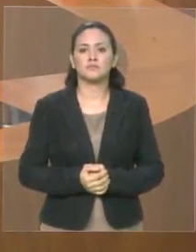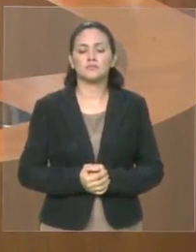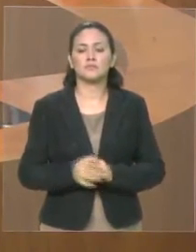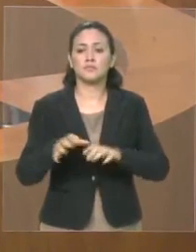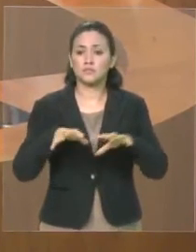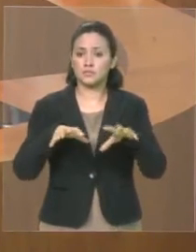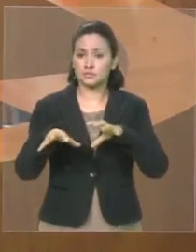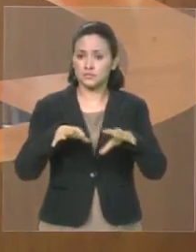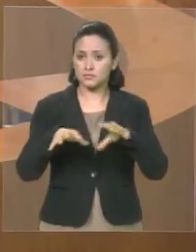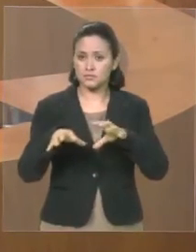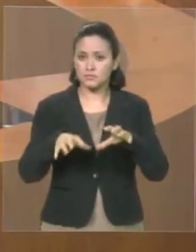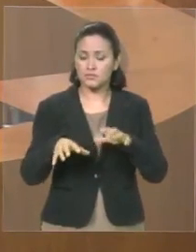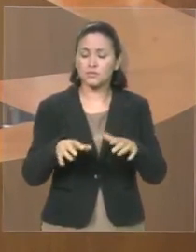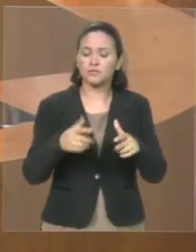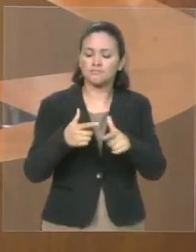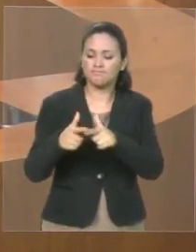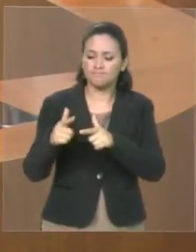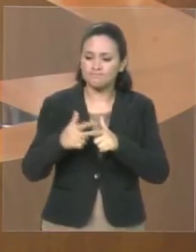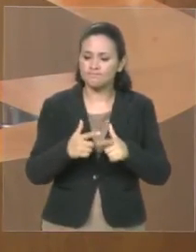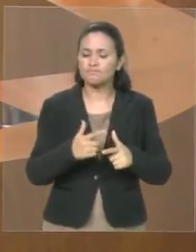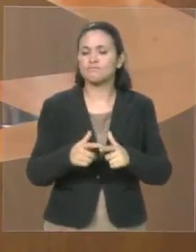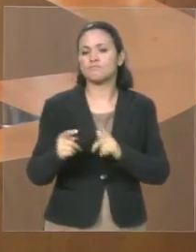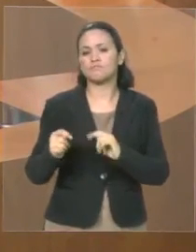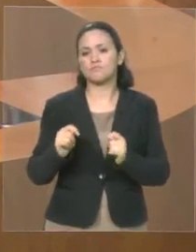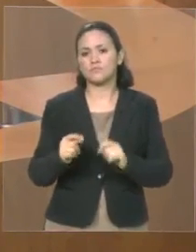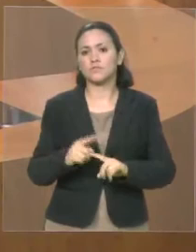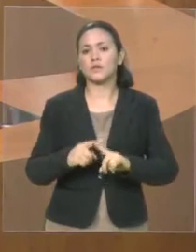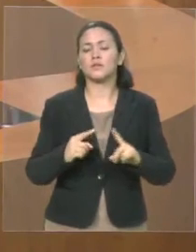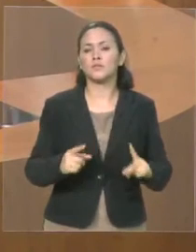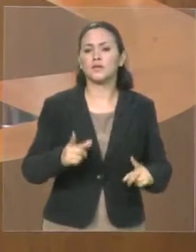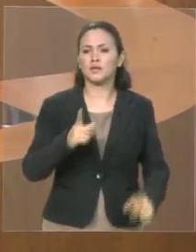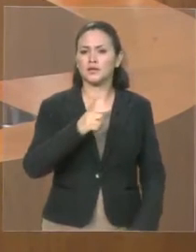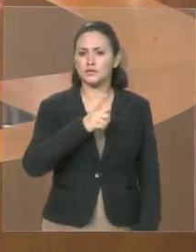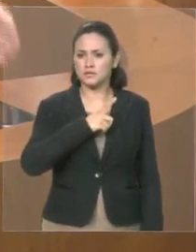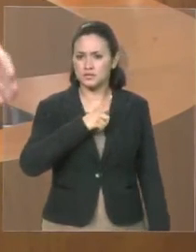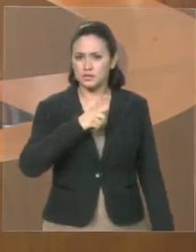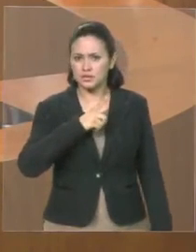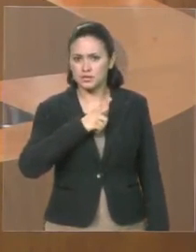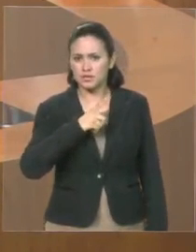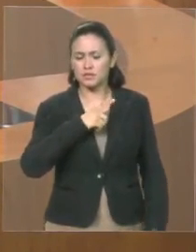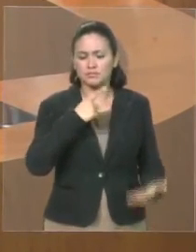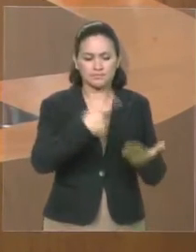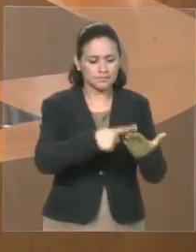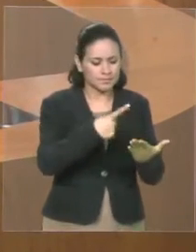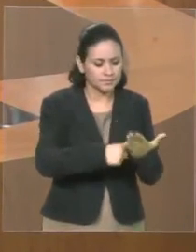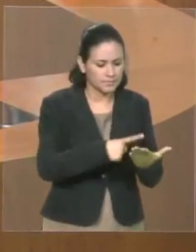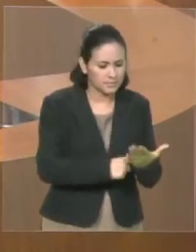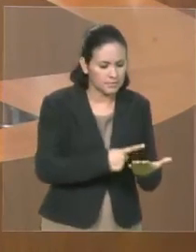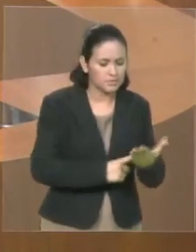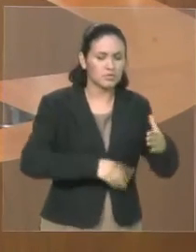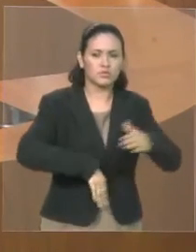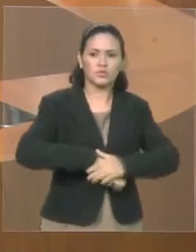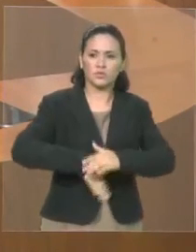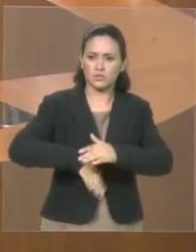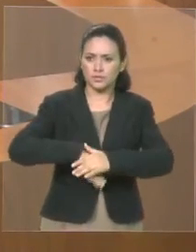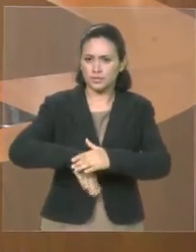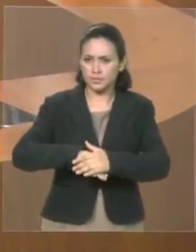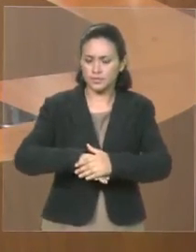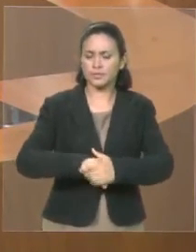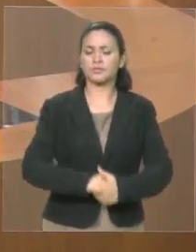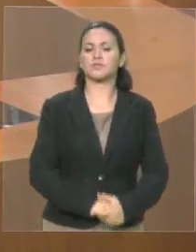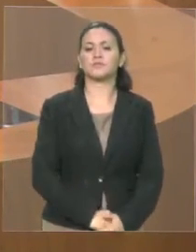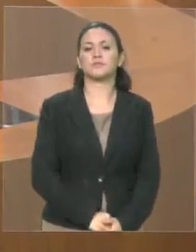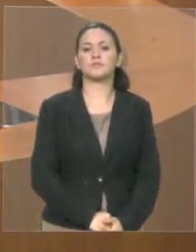dificuldades tem um calendário fixo, como passou muito tempo sem ter, cumpre o calendário e o que